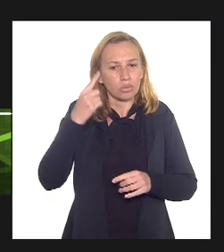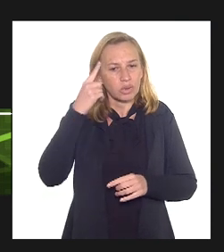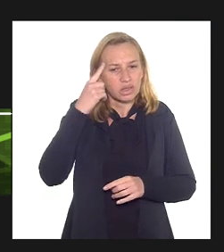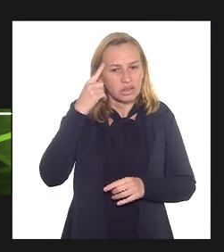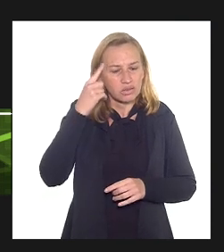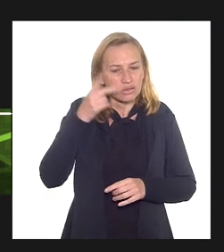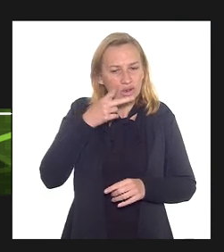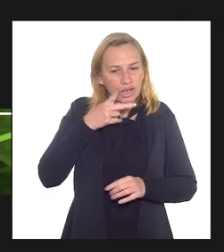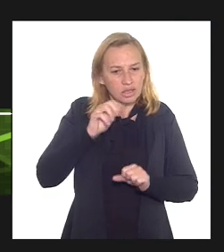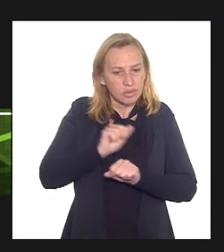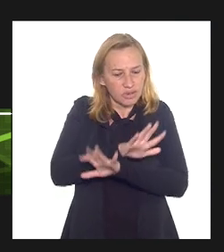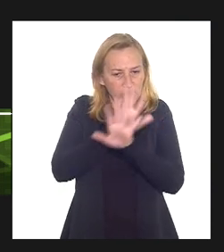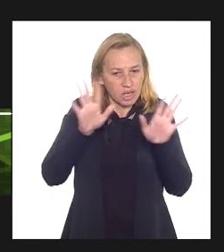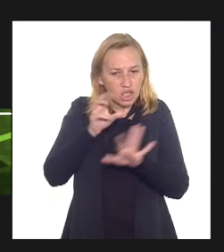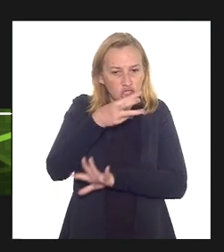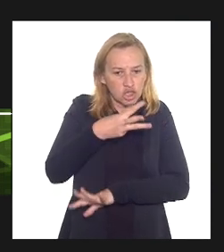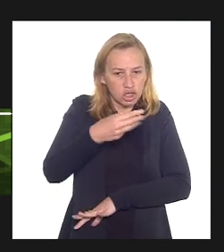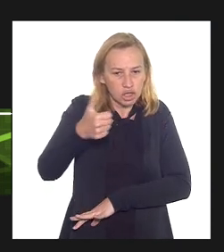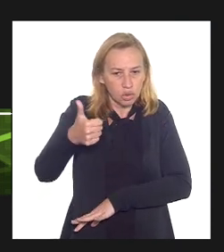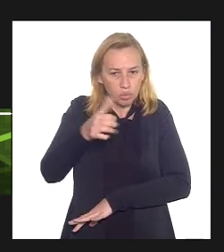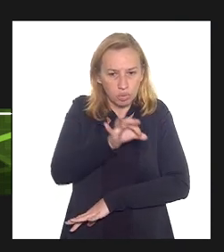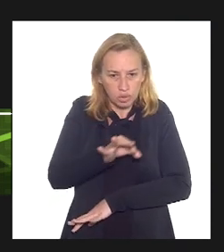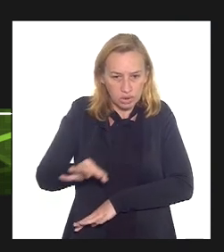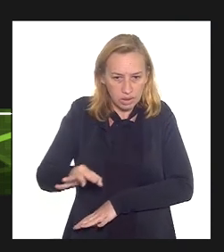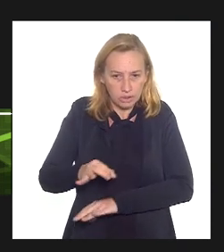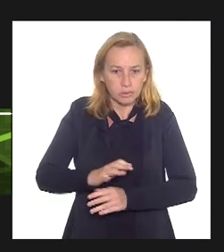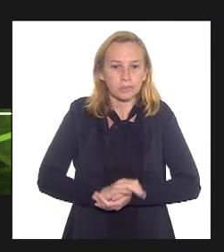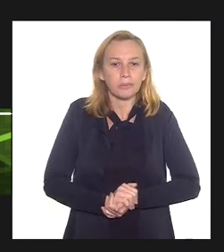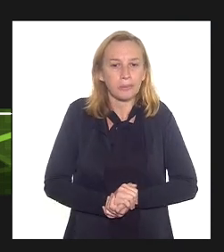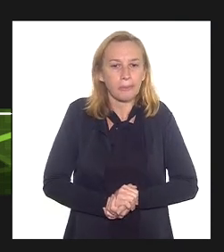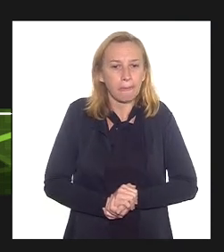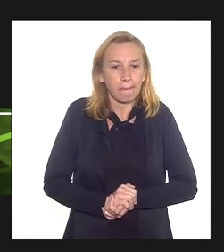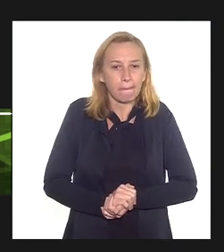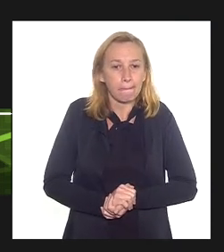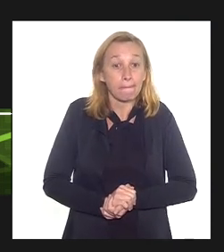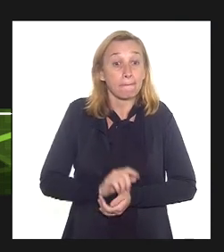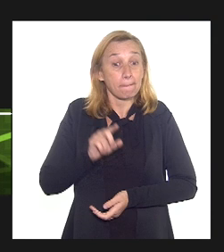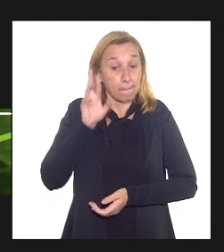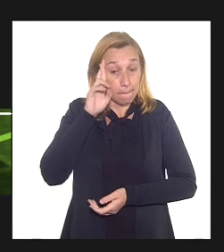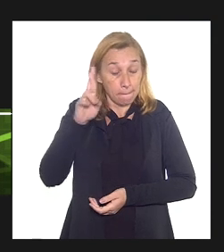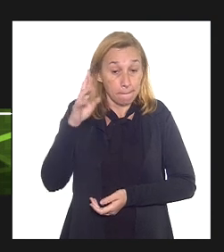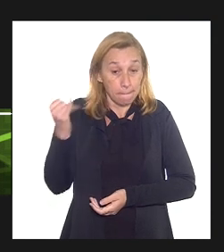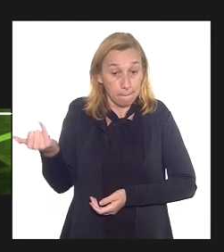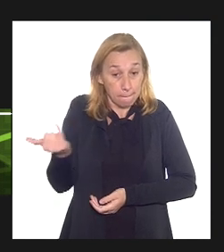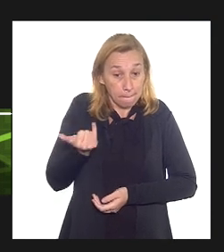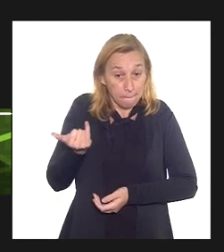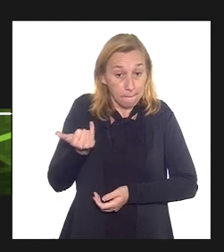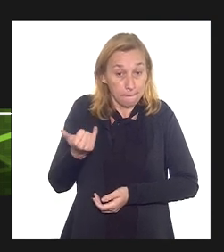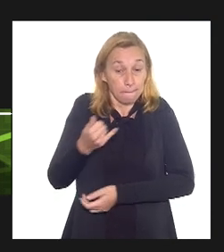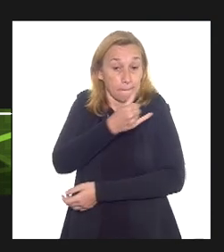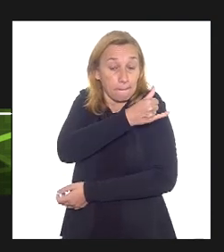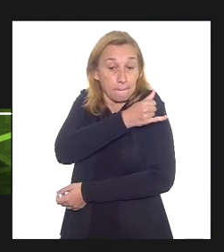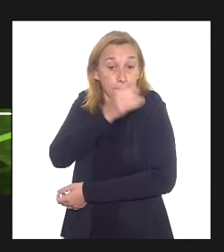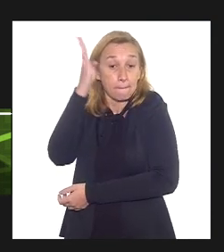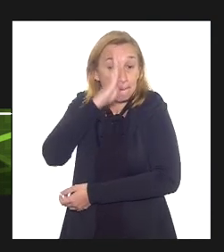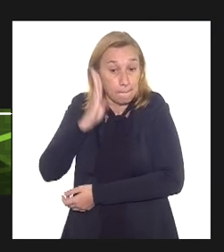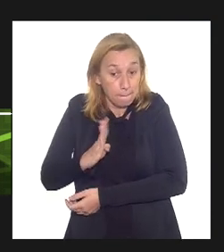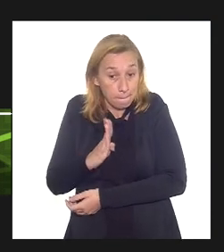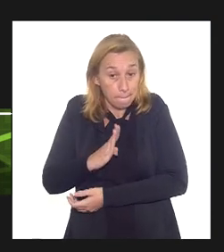claro 31% eu só estou me dizendo que o Brasil Brasil